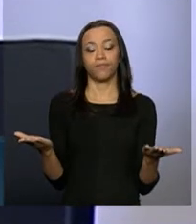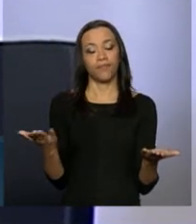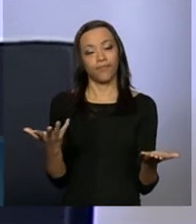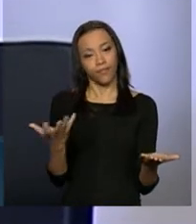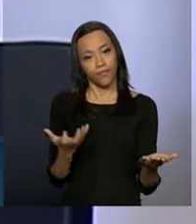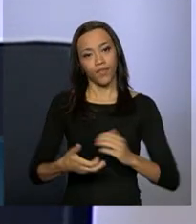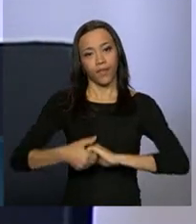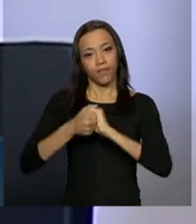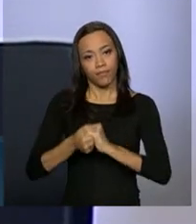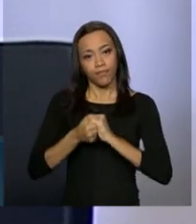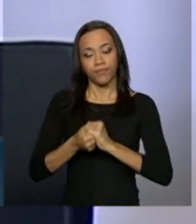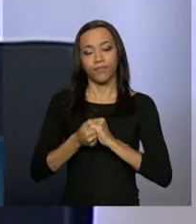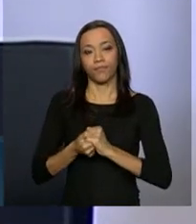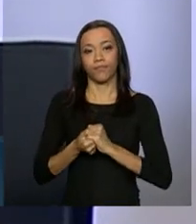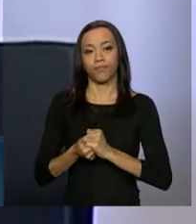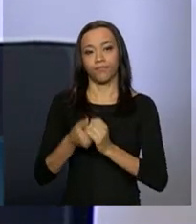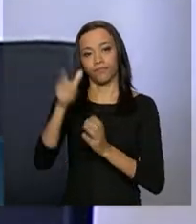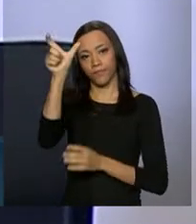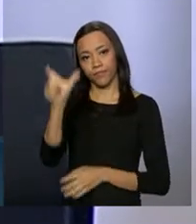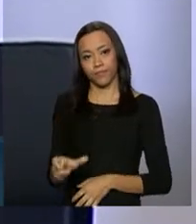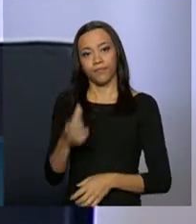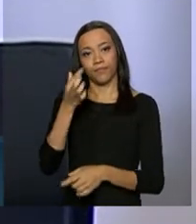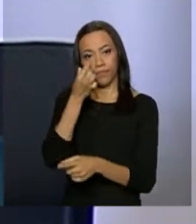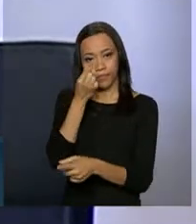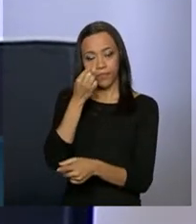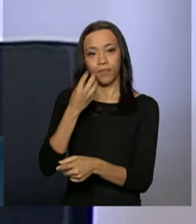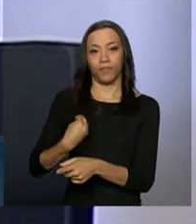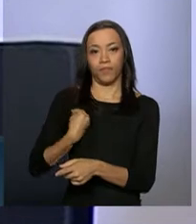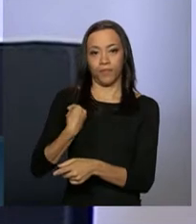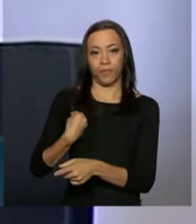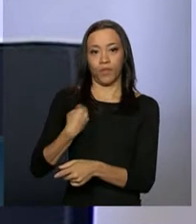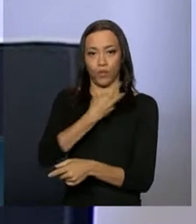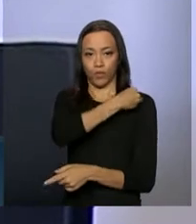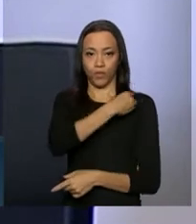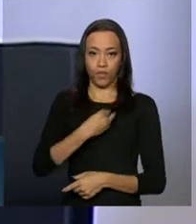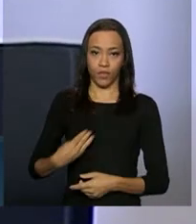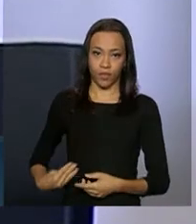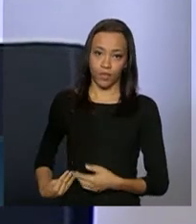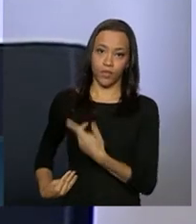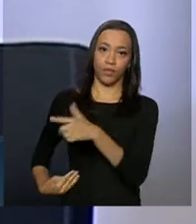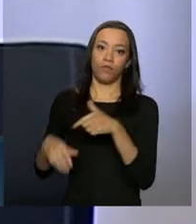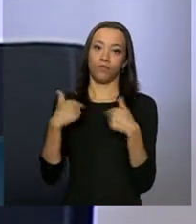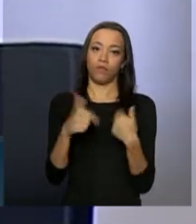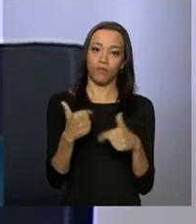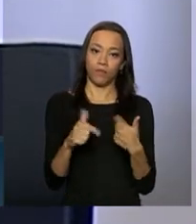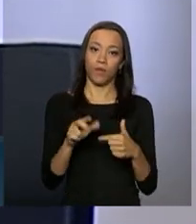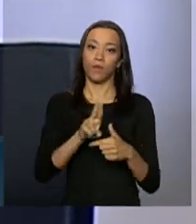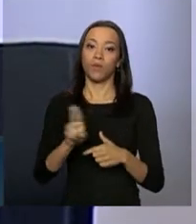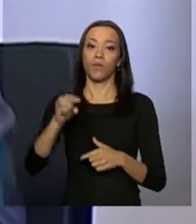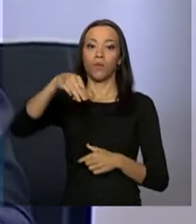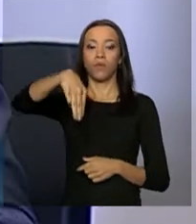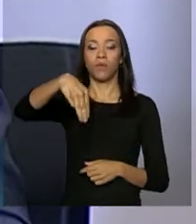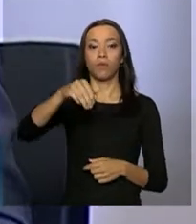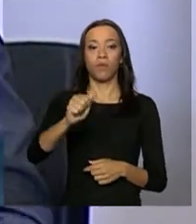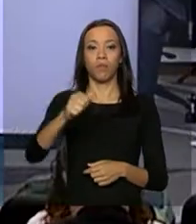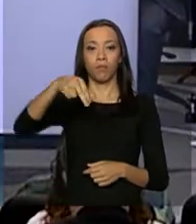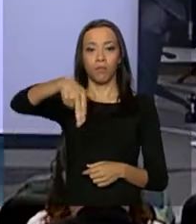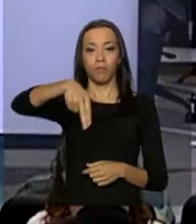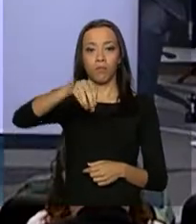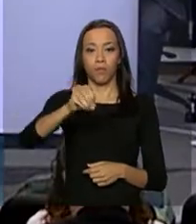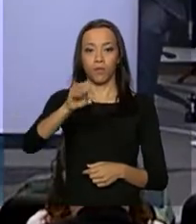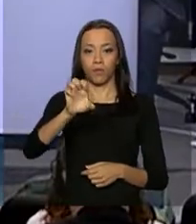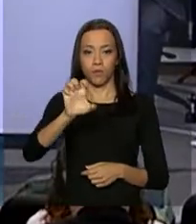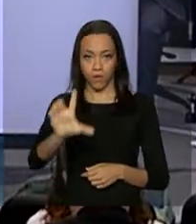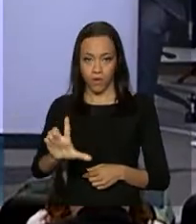saudar aqui a presença do ministro de Estado, Trabalho e Emprego, Manuel Dias, que muito nos honra nesta mesa.